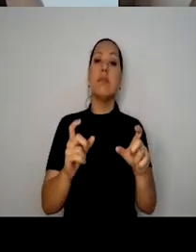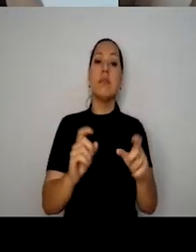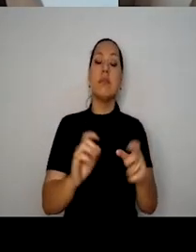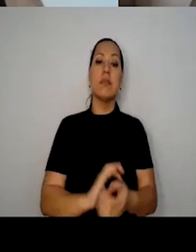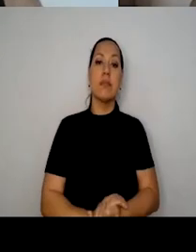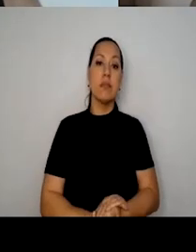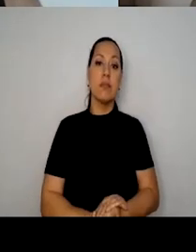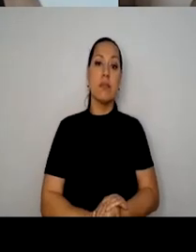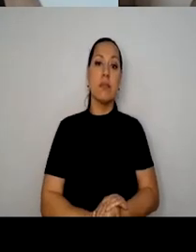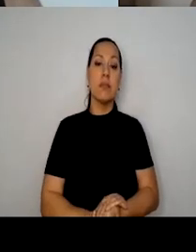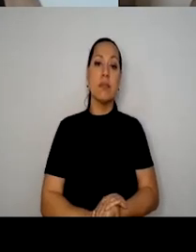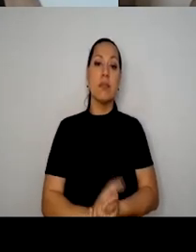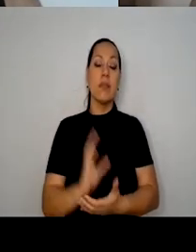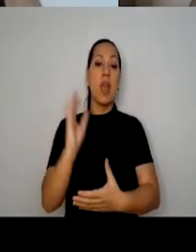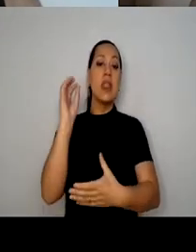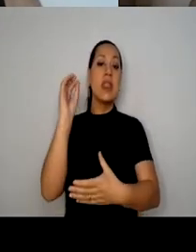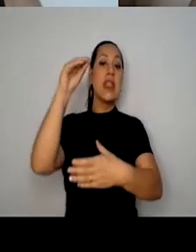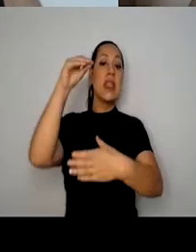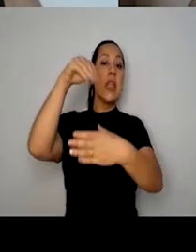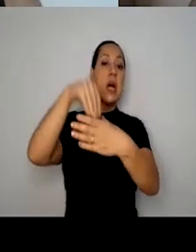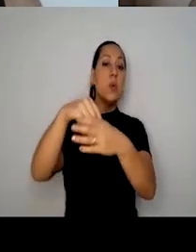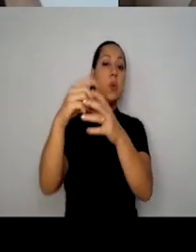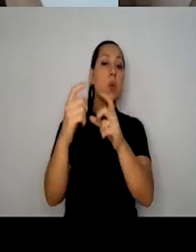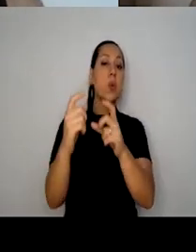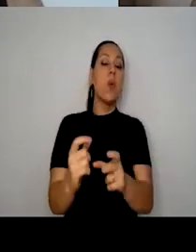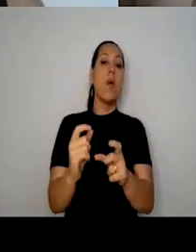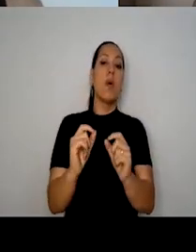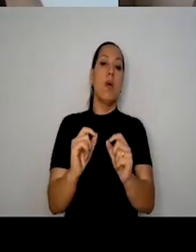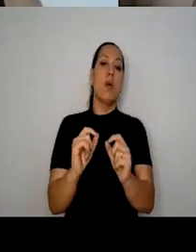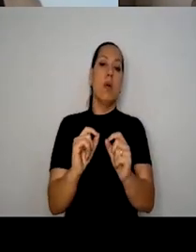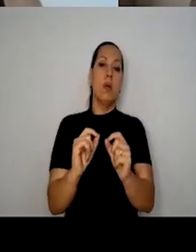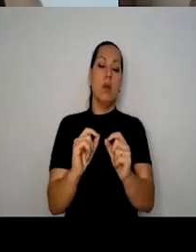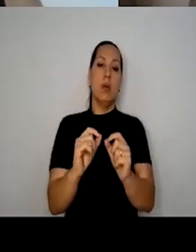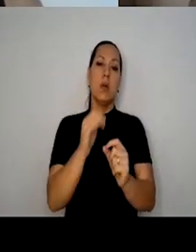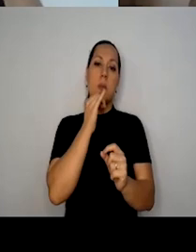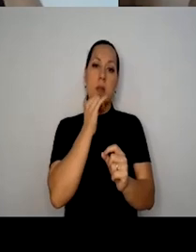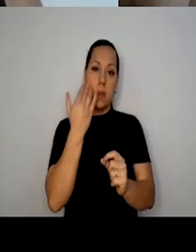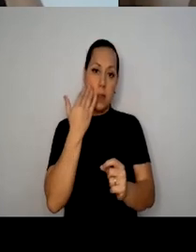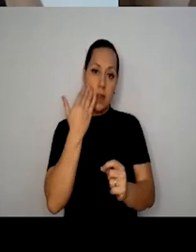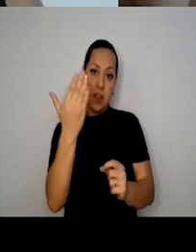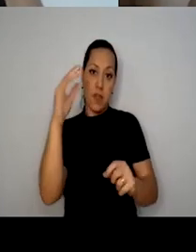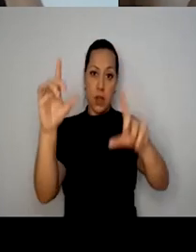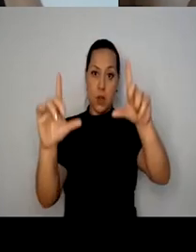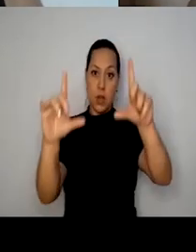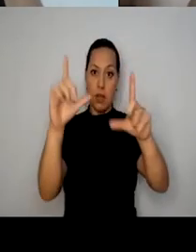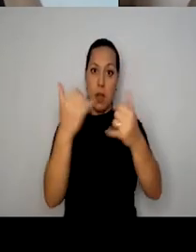dentro do fluxo, daquele negócio assim que é, que vocês veem na TV que parece uma feira,